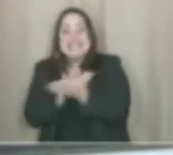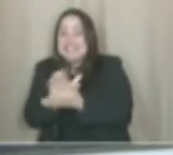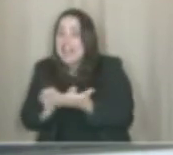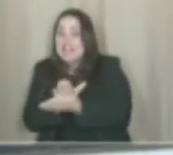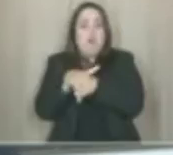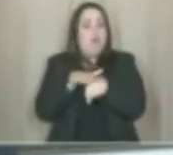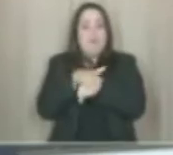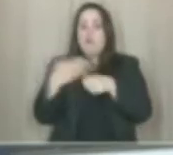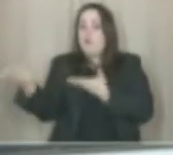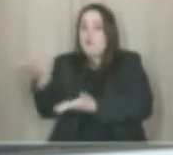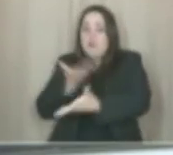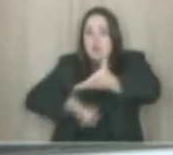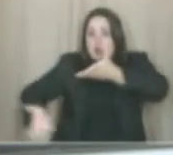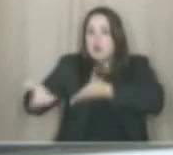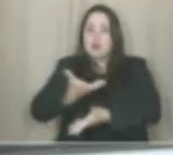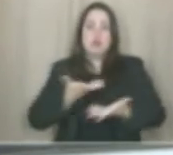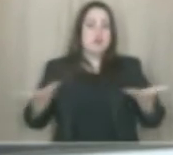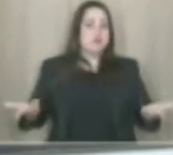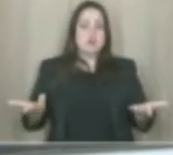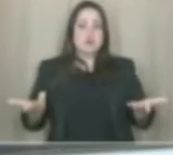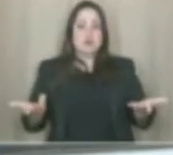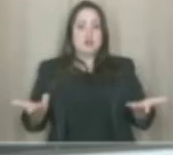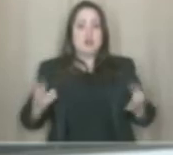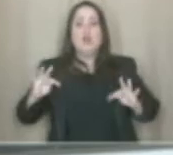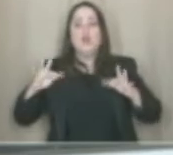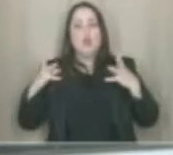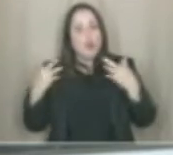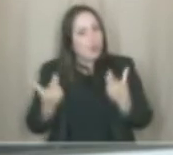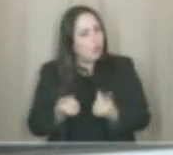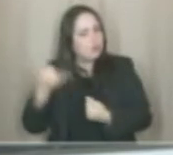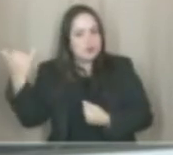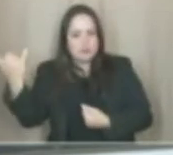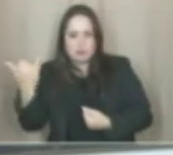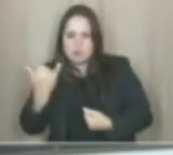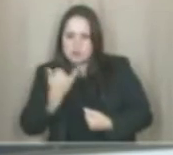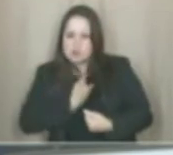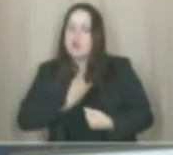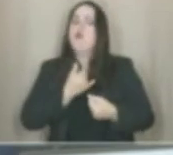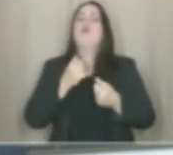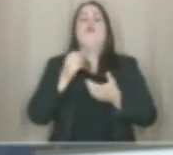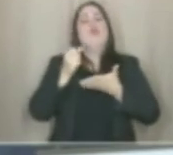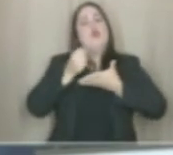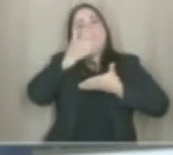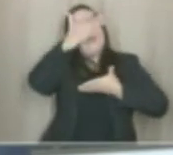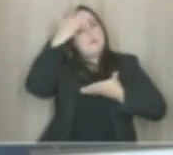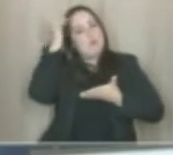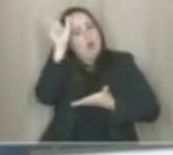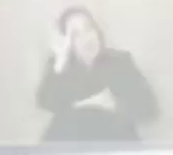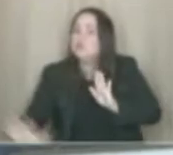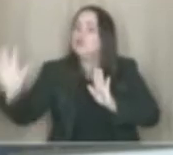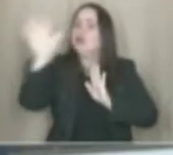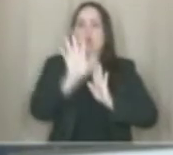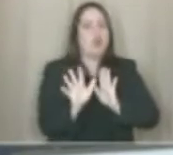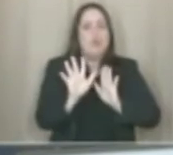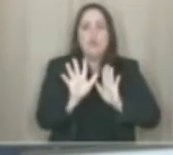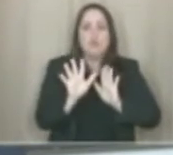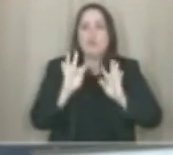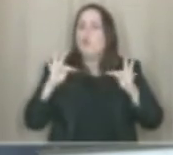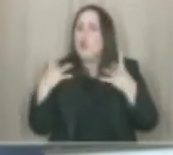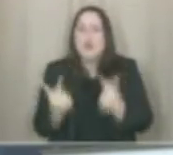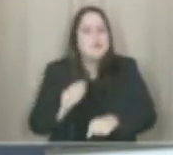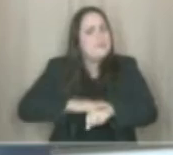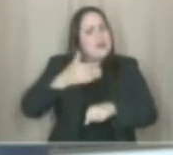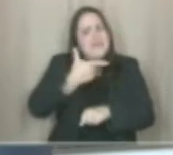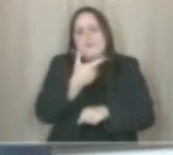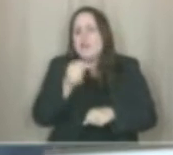Essa para mim é grave. Todas essas informações foram obtidas através de assistentes sociais que trabalham nos CRAs. Todas as mais de